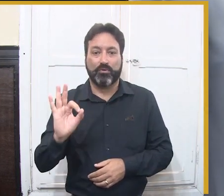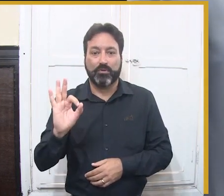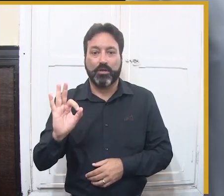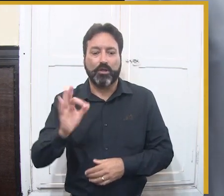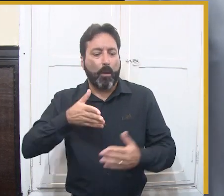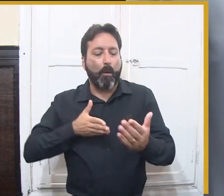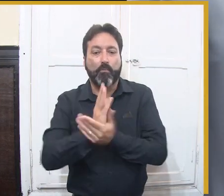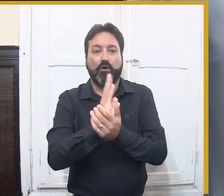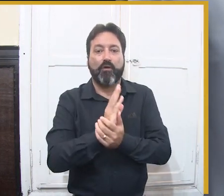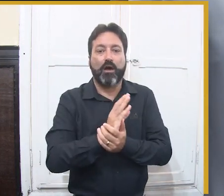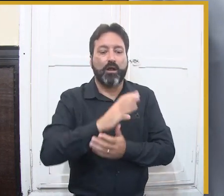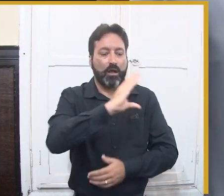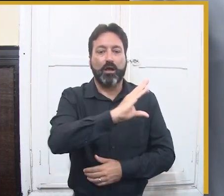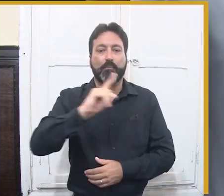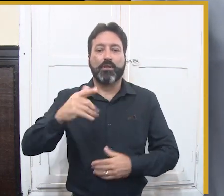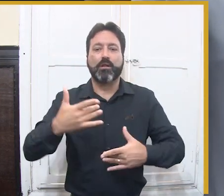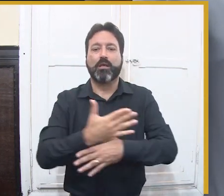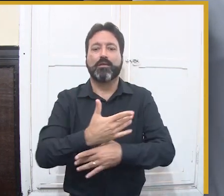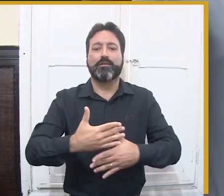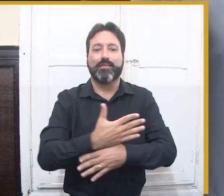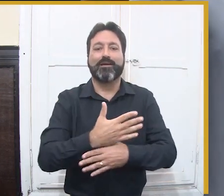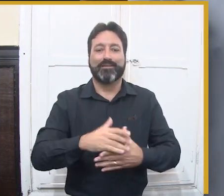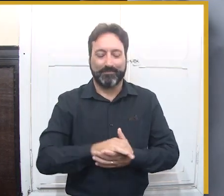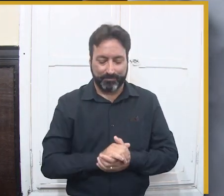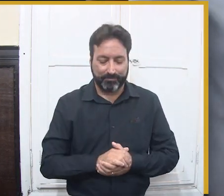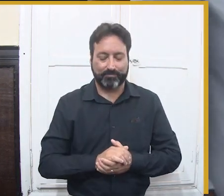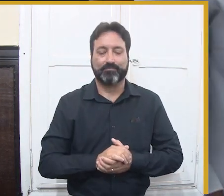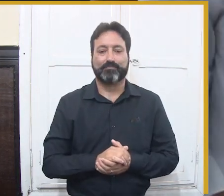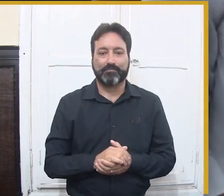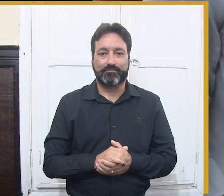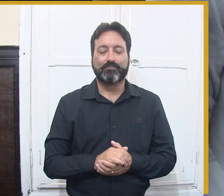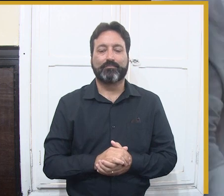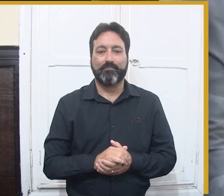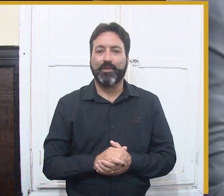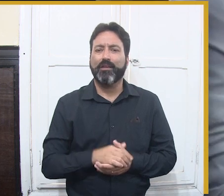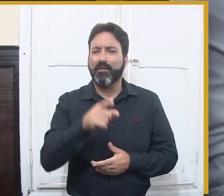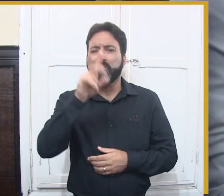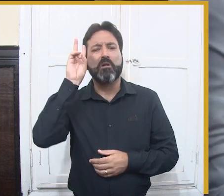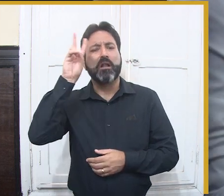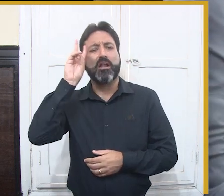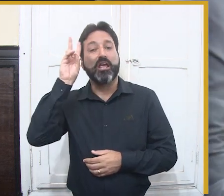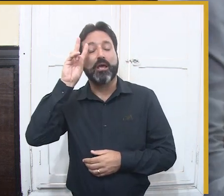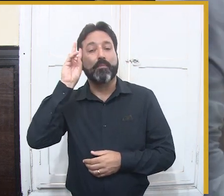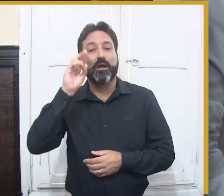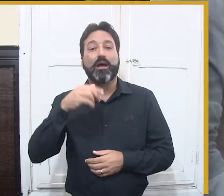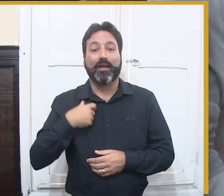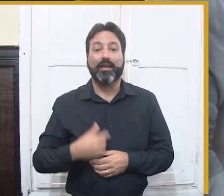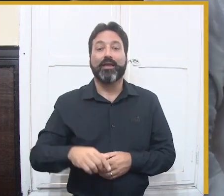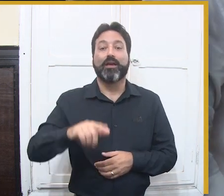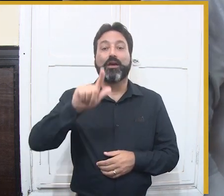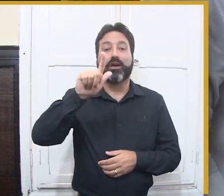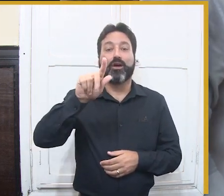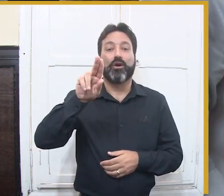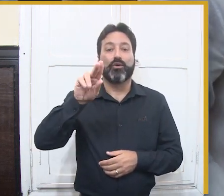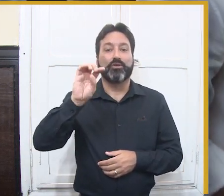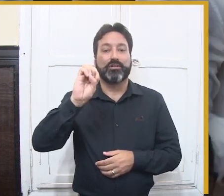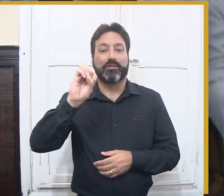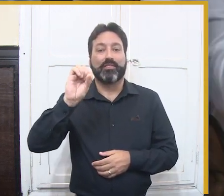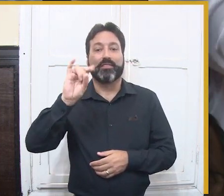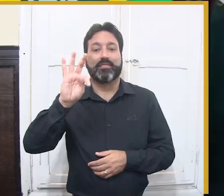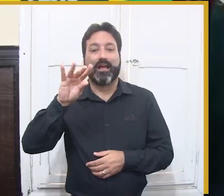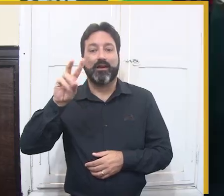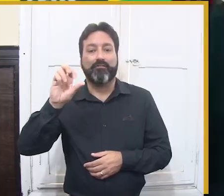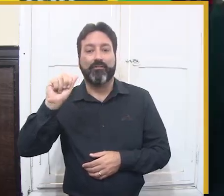aprovaram o Parque do Povo, 84% pretendem retornar e 95%, com o sete,